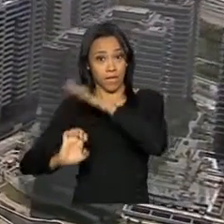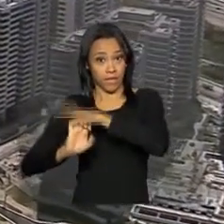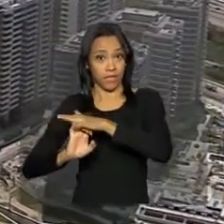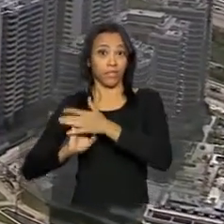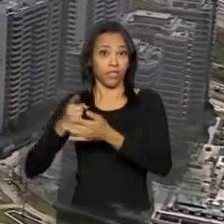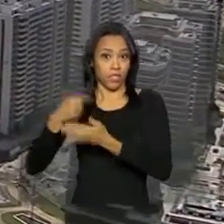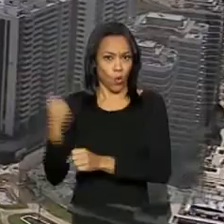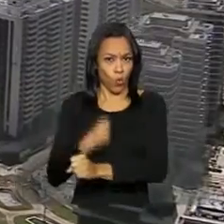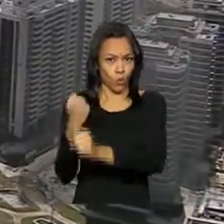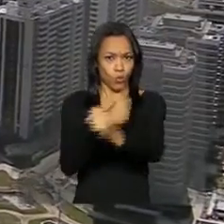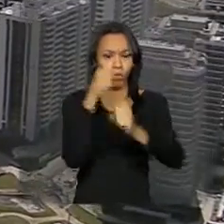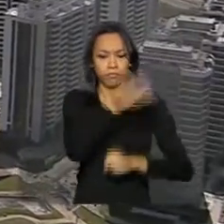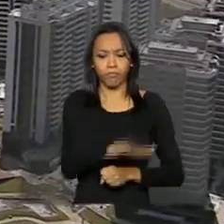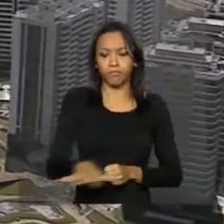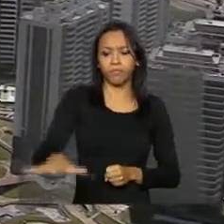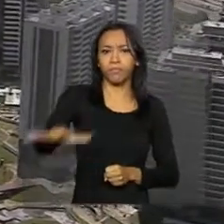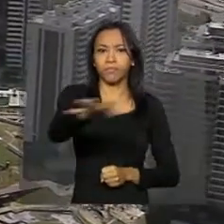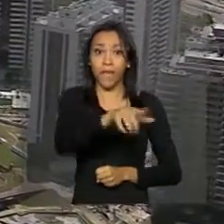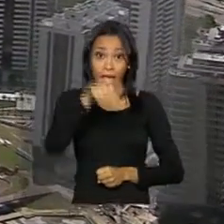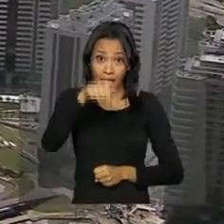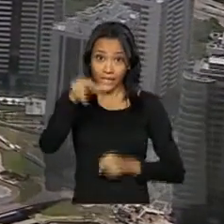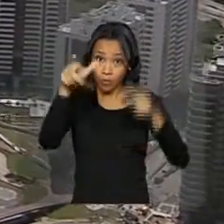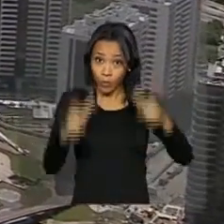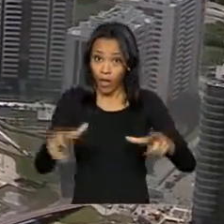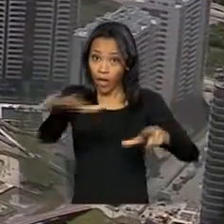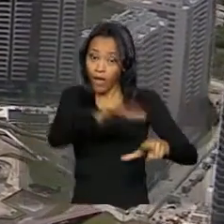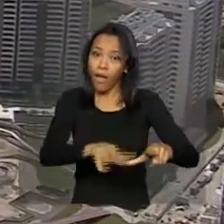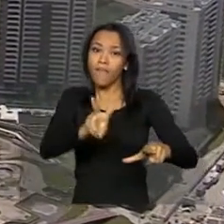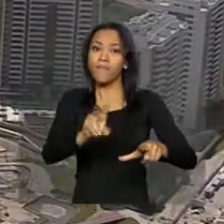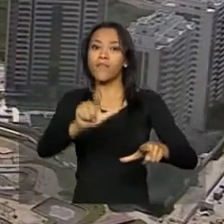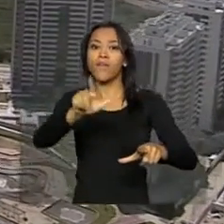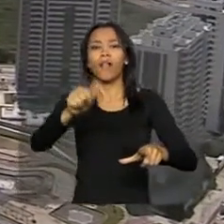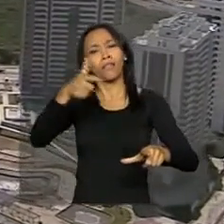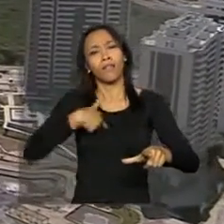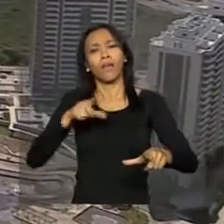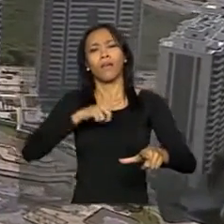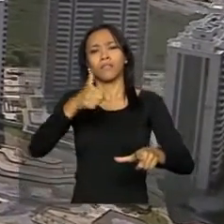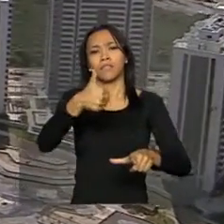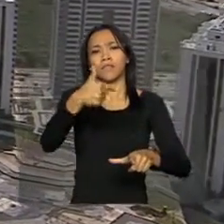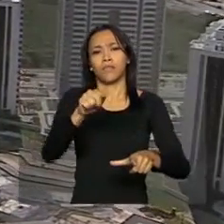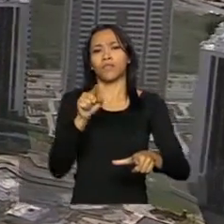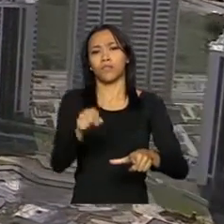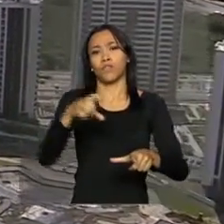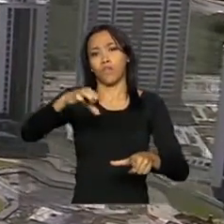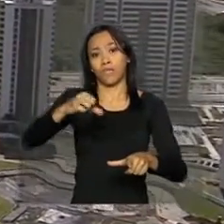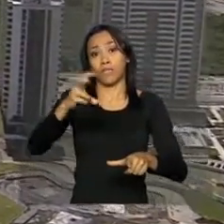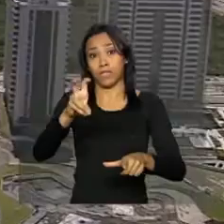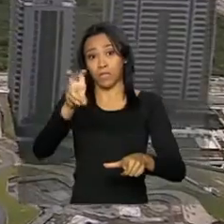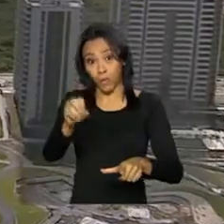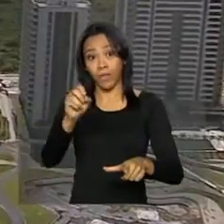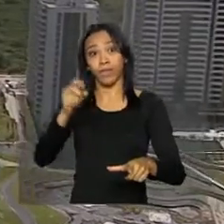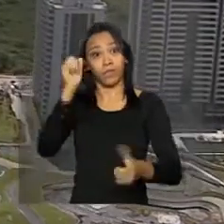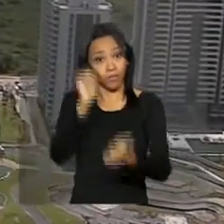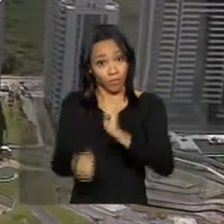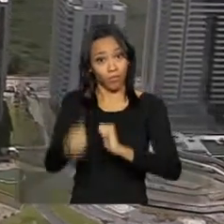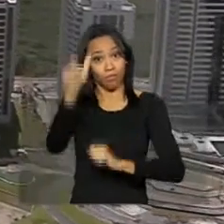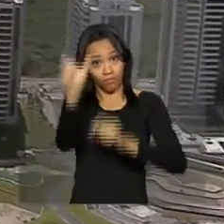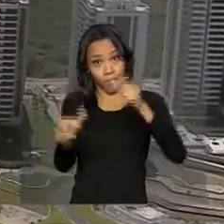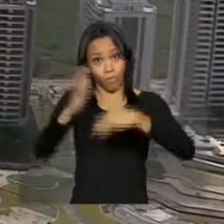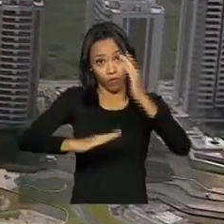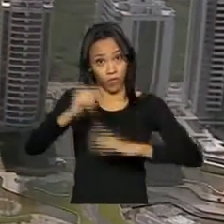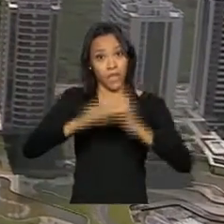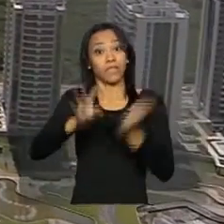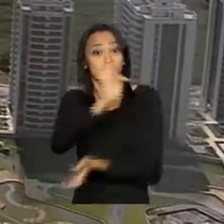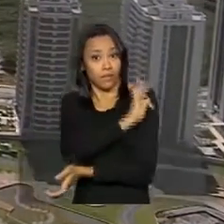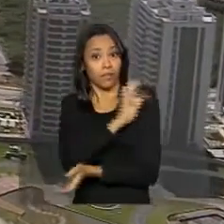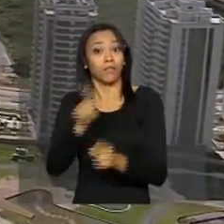construíram o complexo. A Vila dos Atletas terá capacidade para receber 17.950 atletas e técnicos